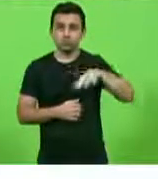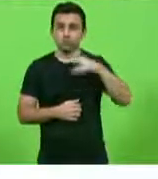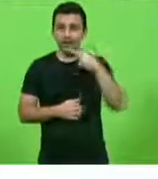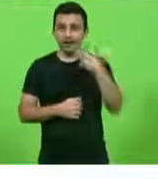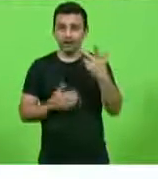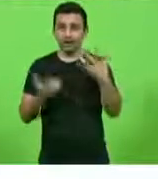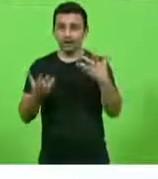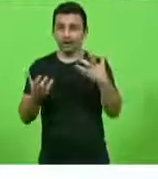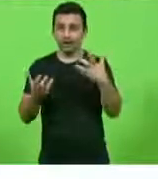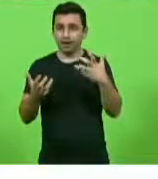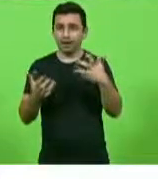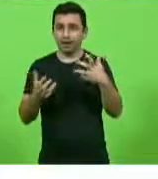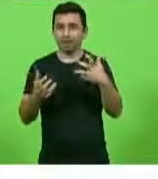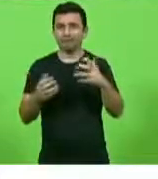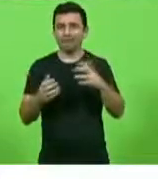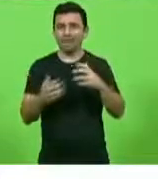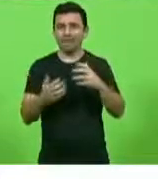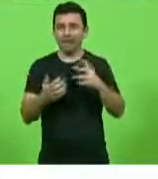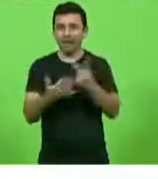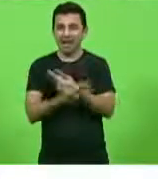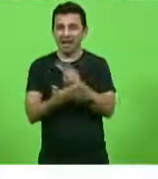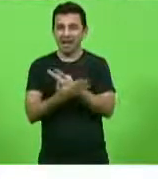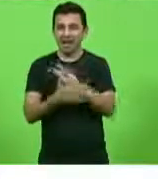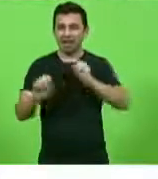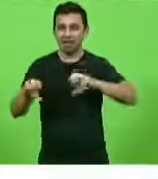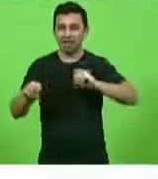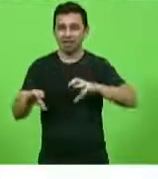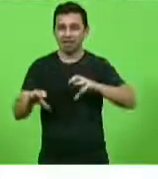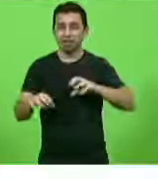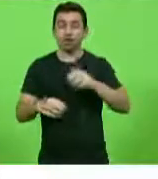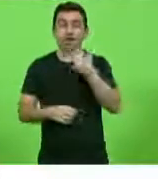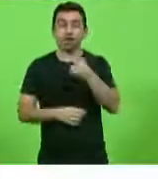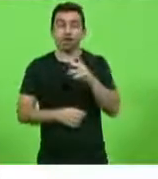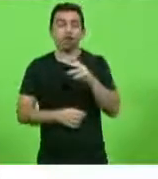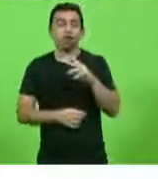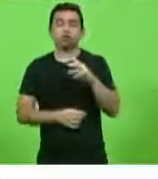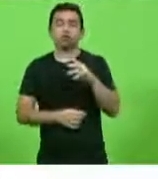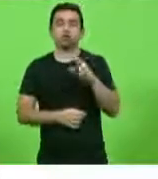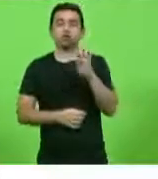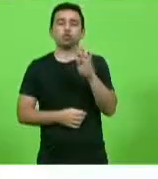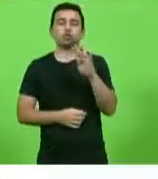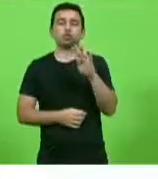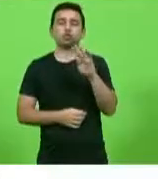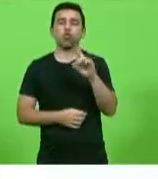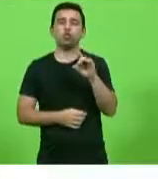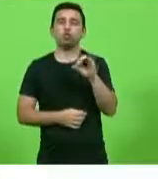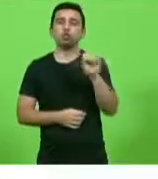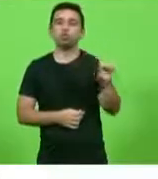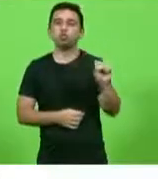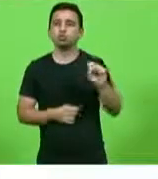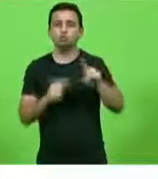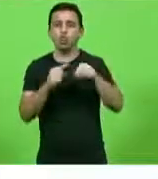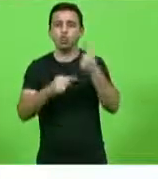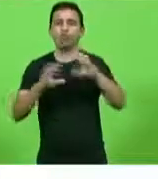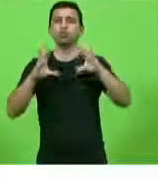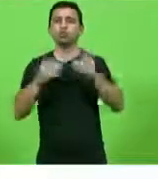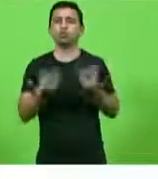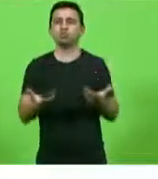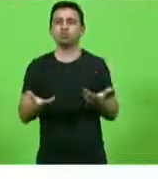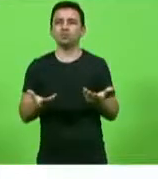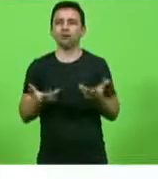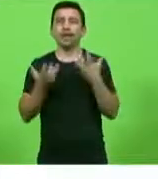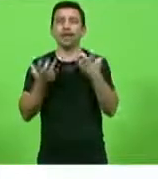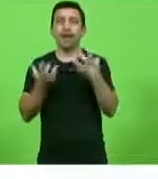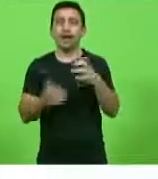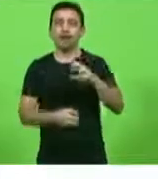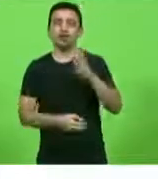introduzir essa aberração aí é que eles dizem que o pronome todos não contempla a todos, mas aí eles querem impor o